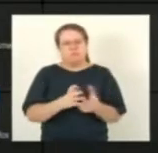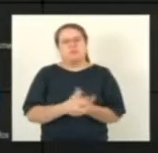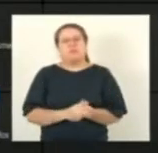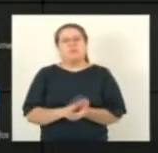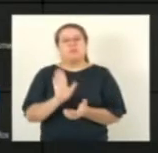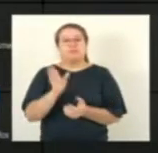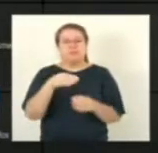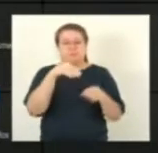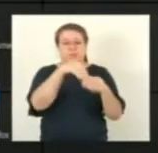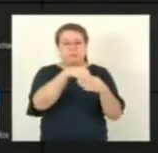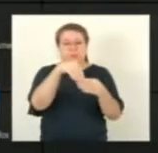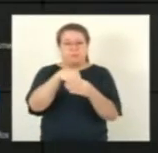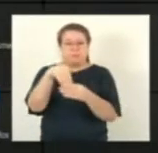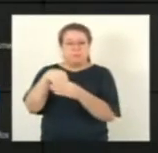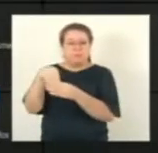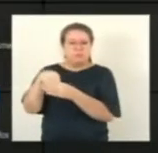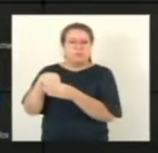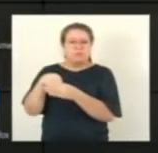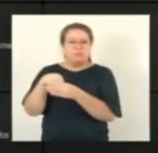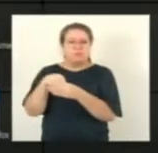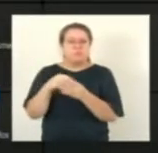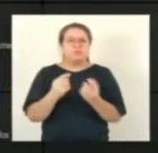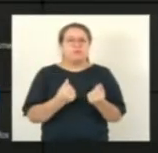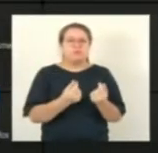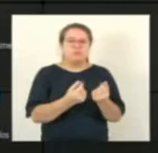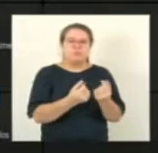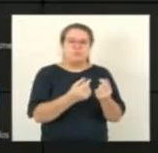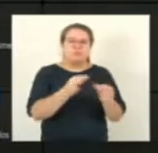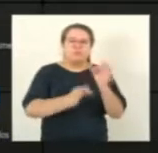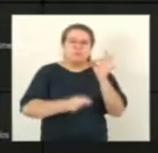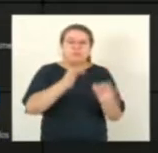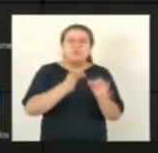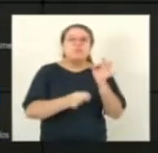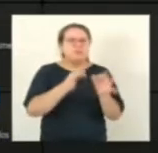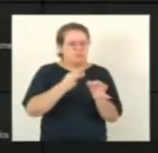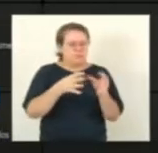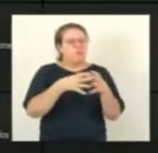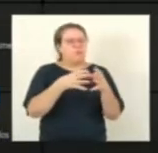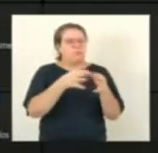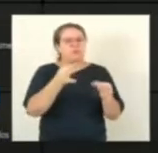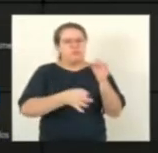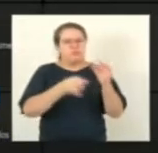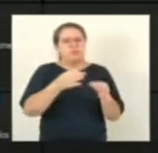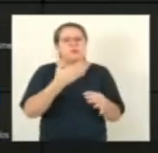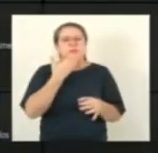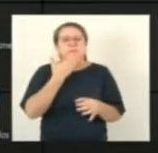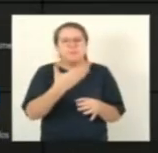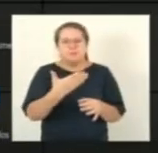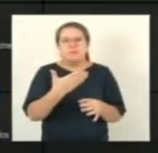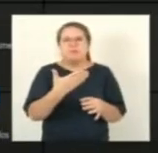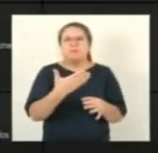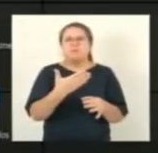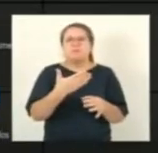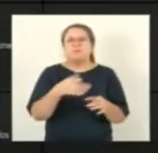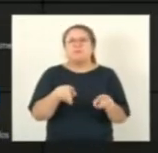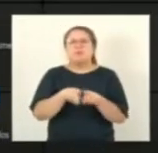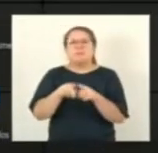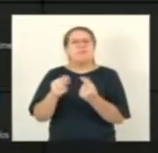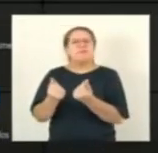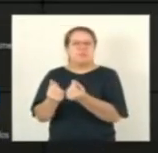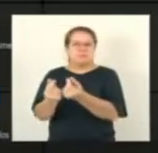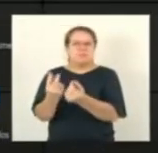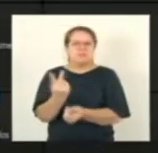de justiça, pediu ao presidente da sessão nesse momento, foi votado nas comissões de justiça e finanças?